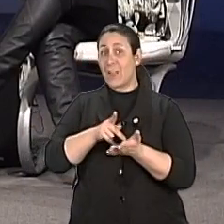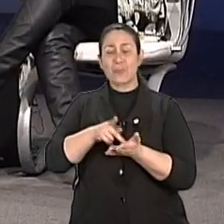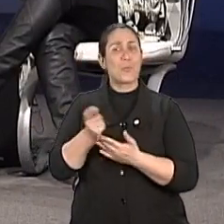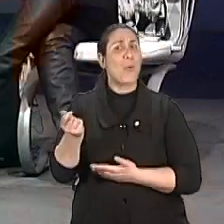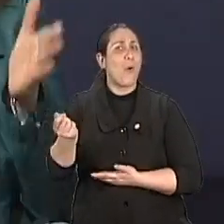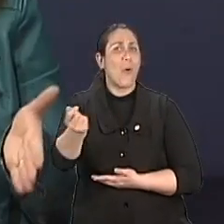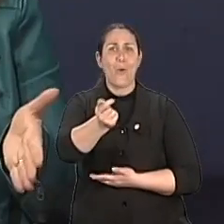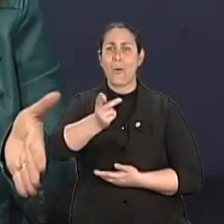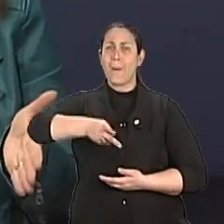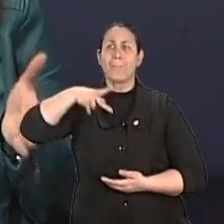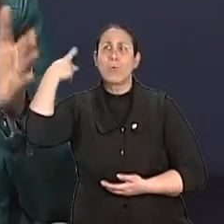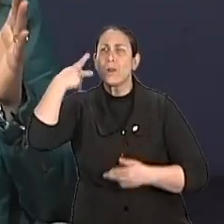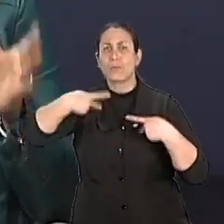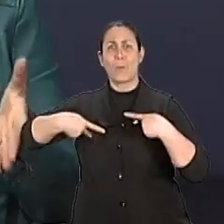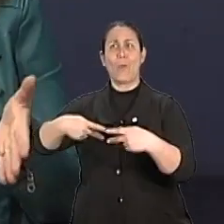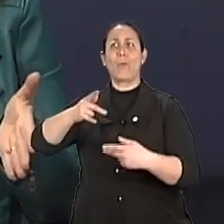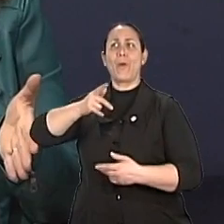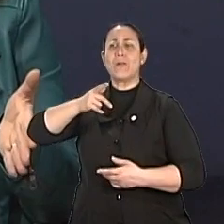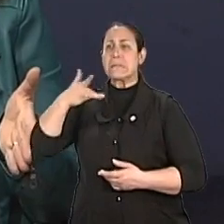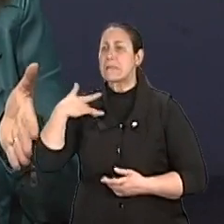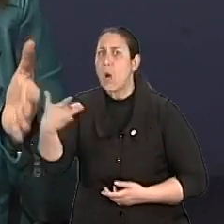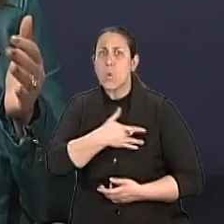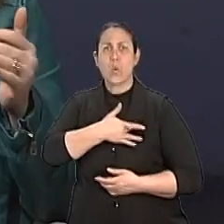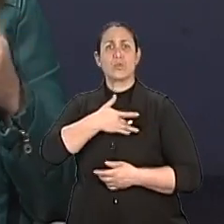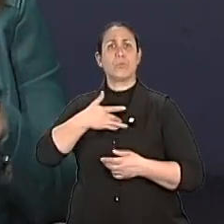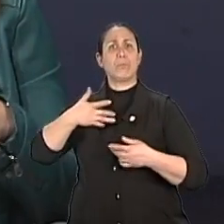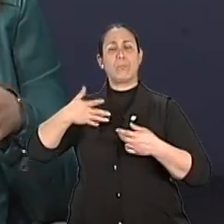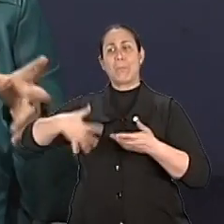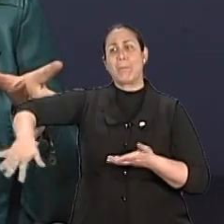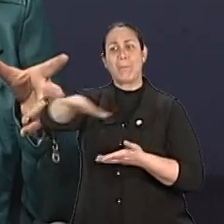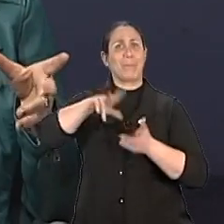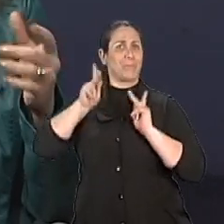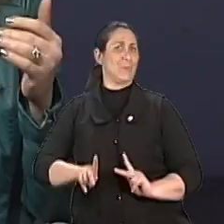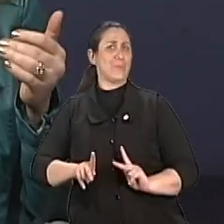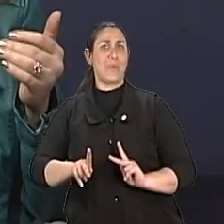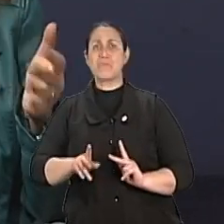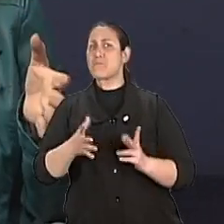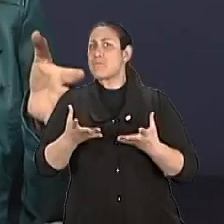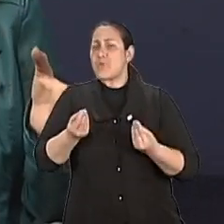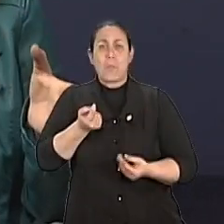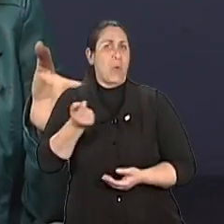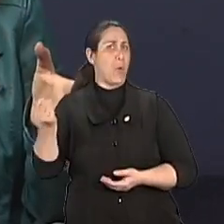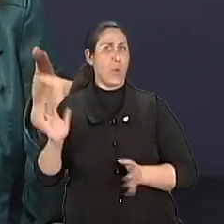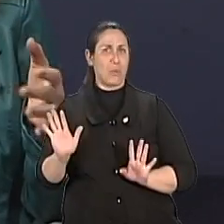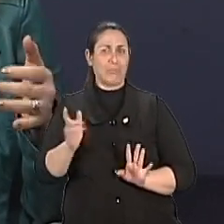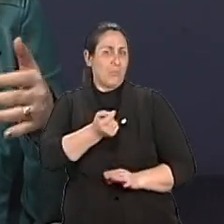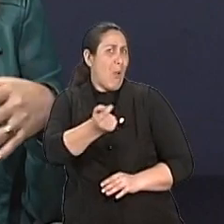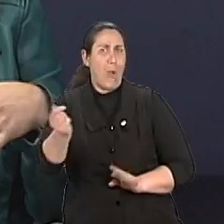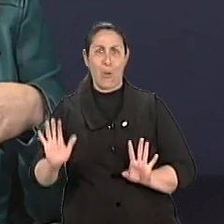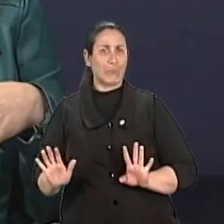públicas, de saúde pública em relação a isso. E também nós, em termos de consultório,